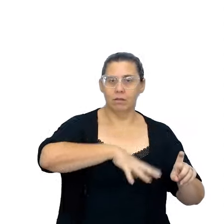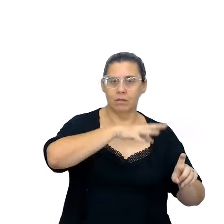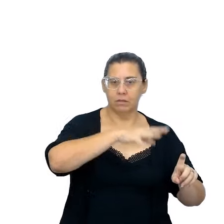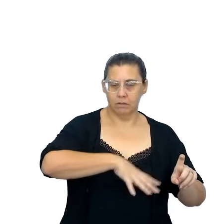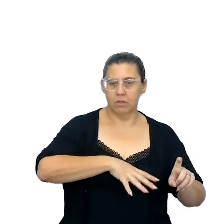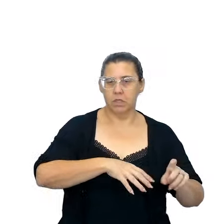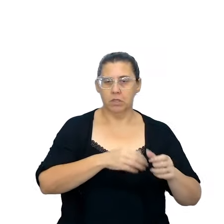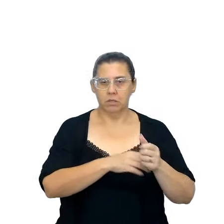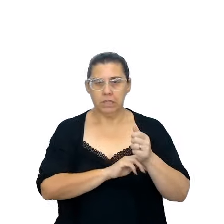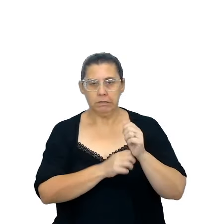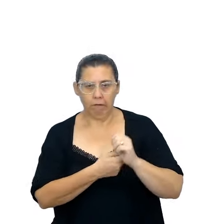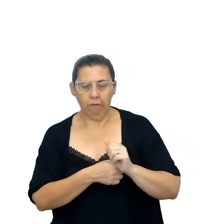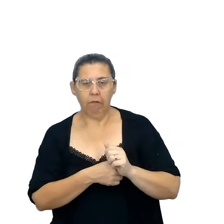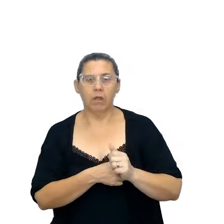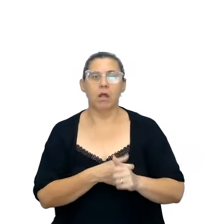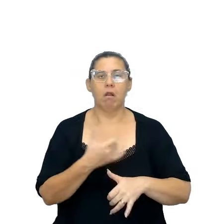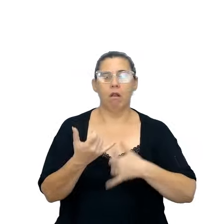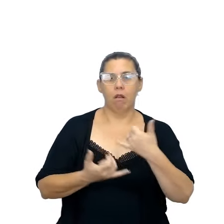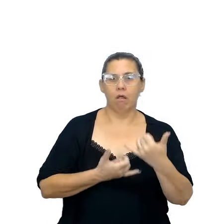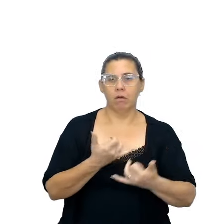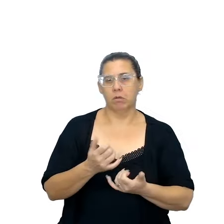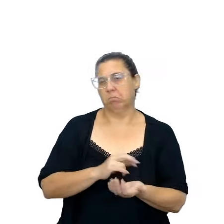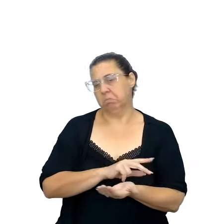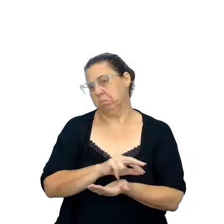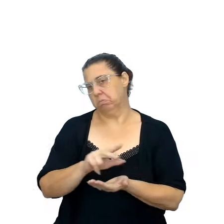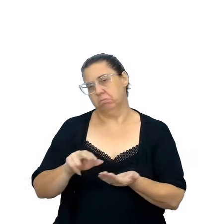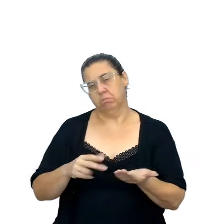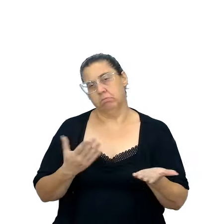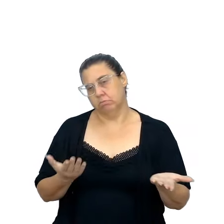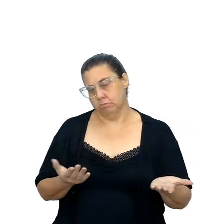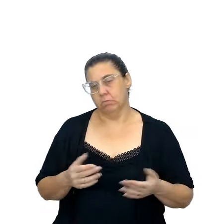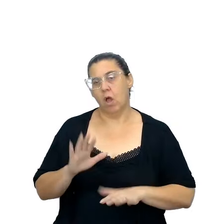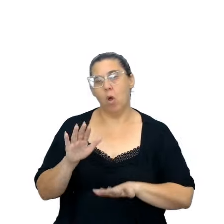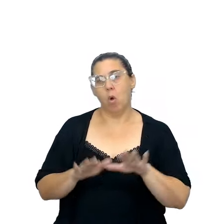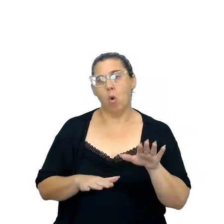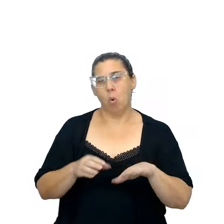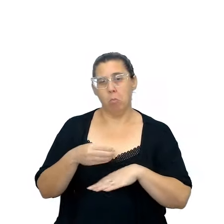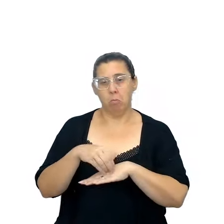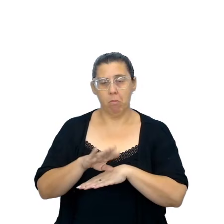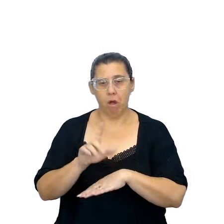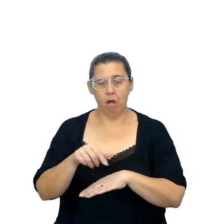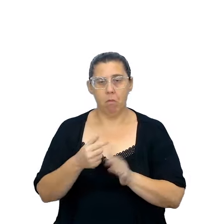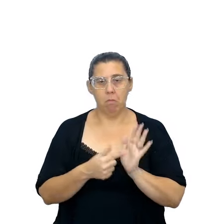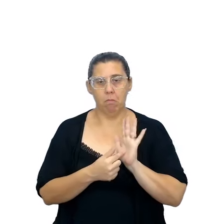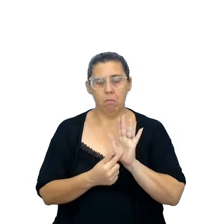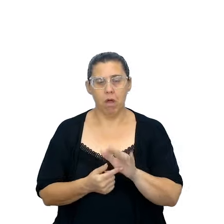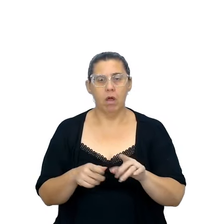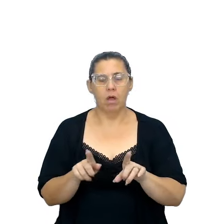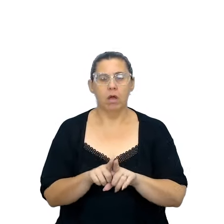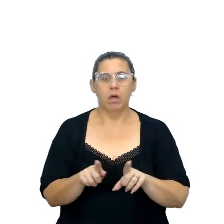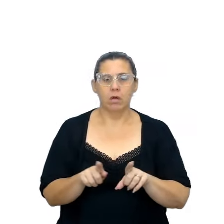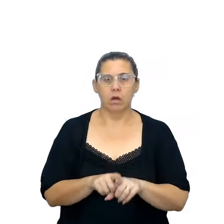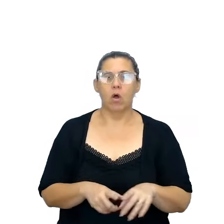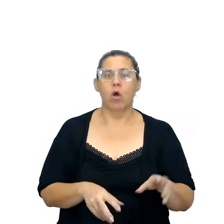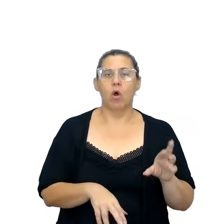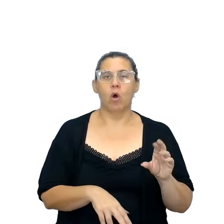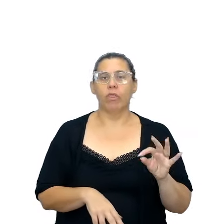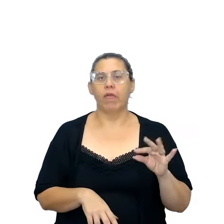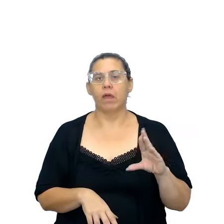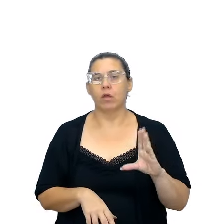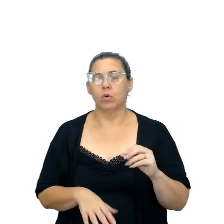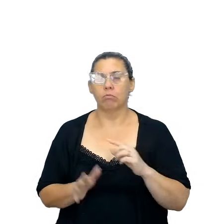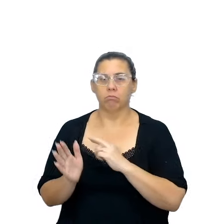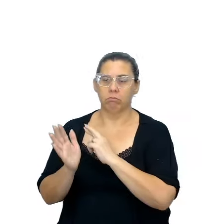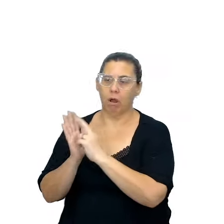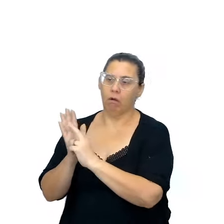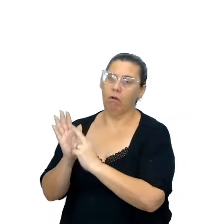enigma e de aventura ou outros, então, algumas instruções são dadas, eu chamo aqui também de roteiro, e esses